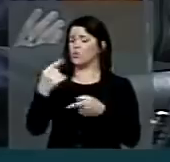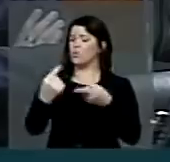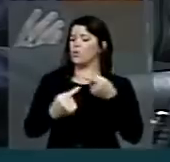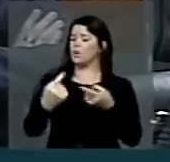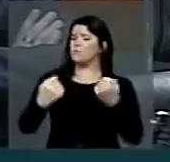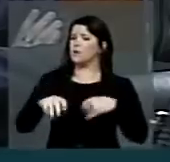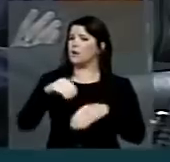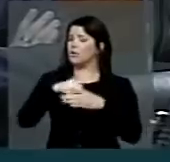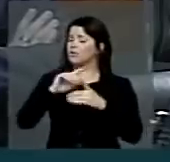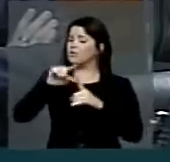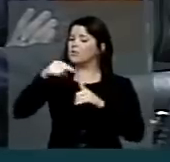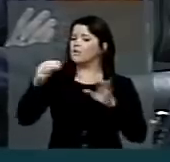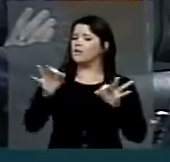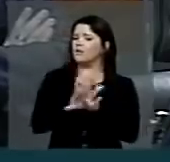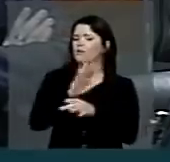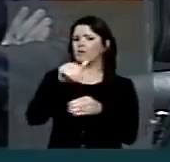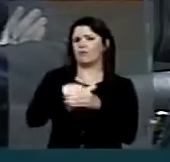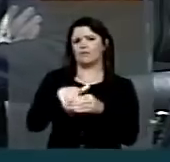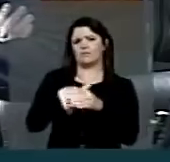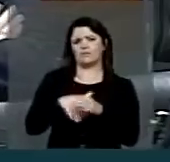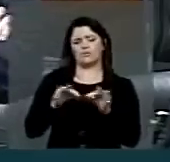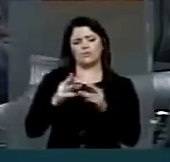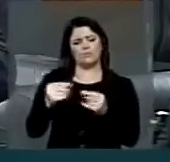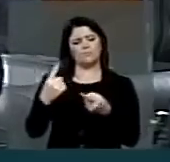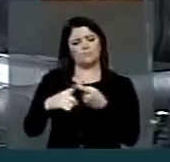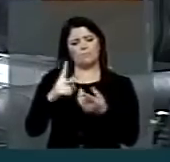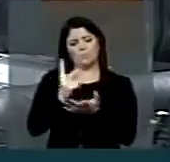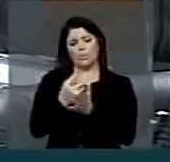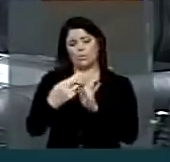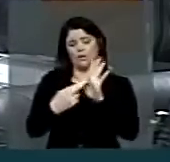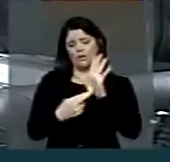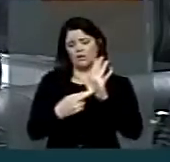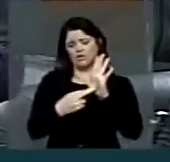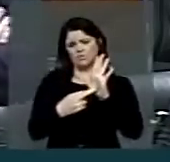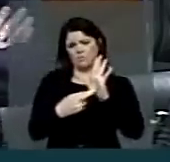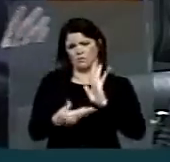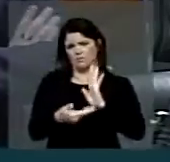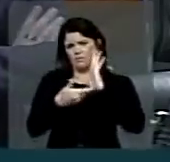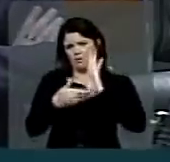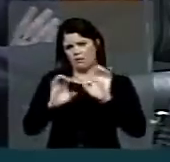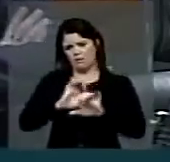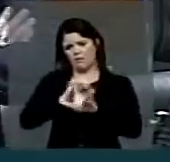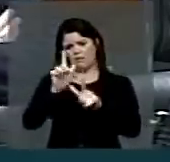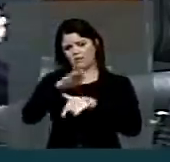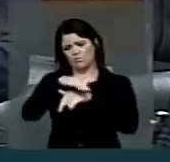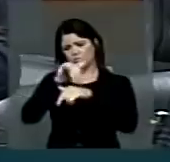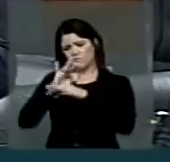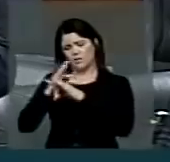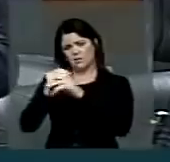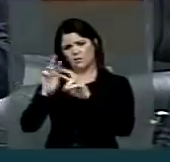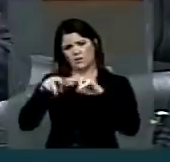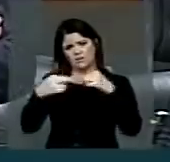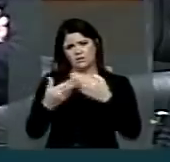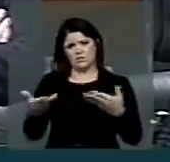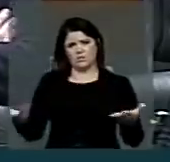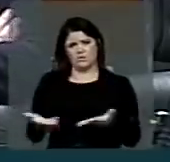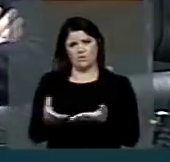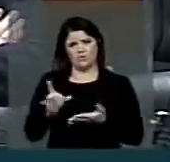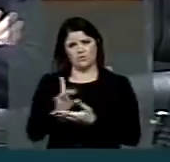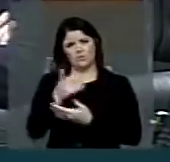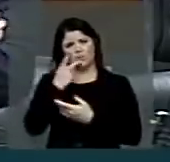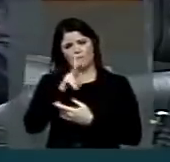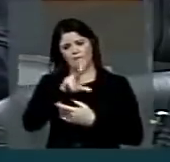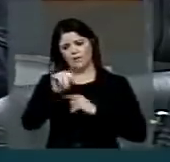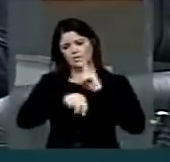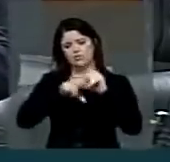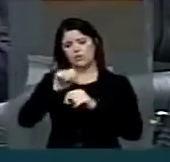após o processo das eleições, mesmo porque o regimento da casa é claro. A convocação da sessão de hoje foi para